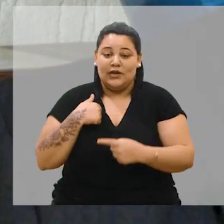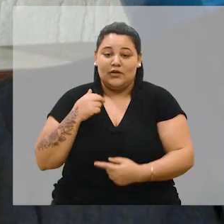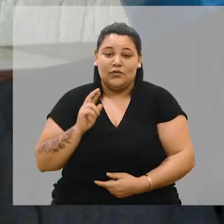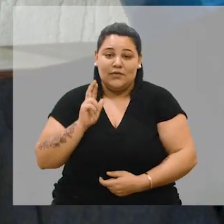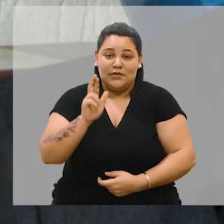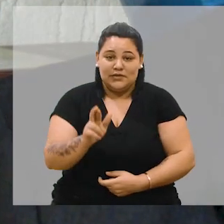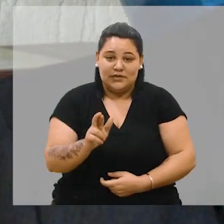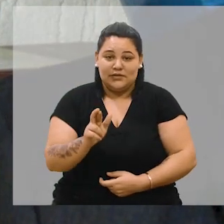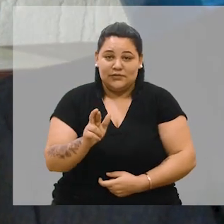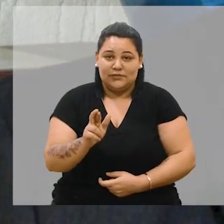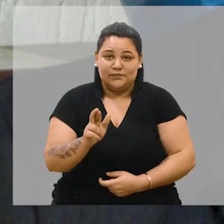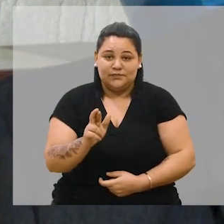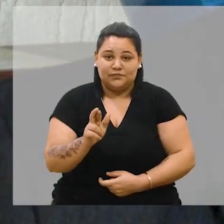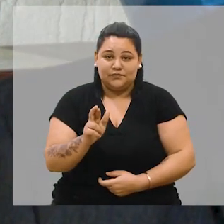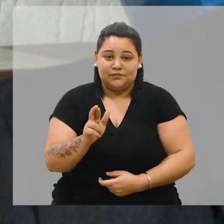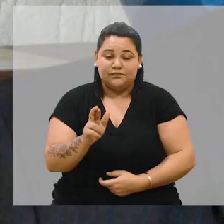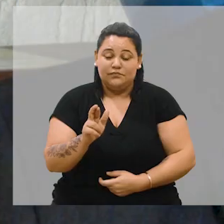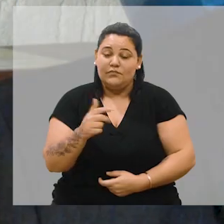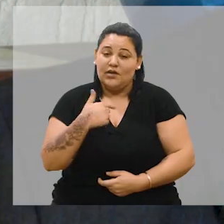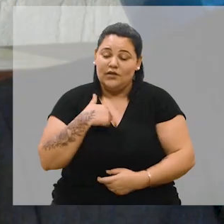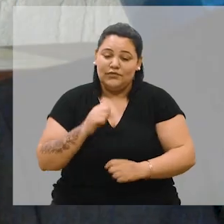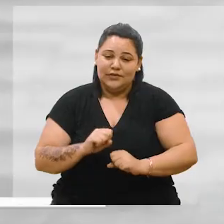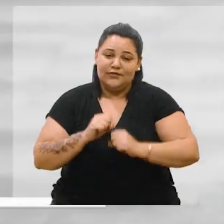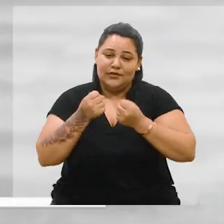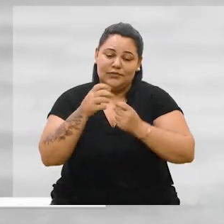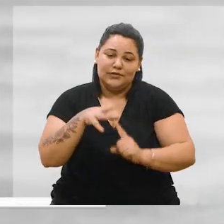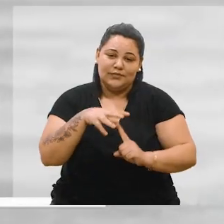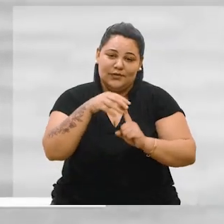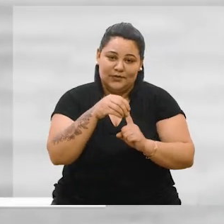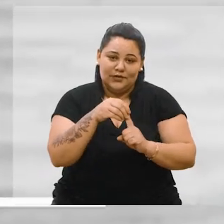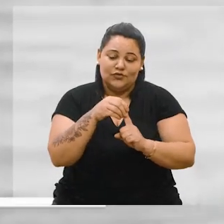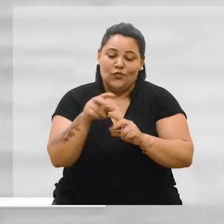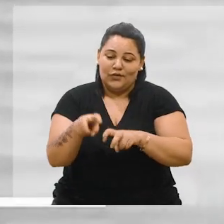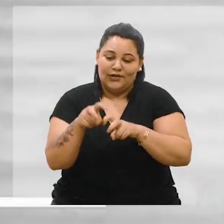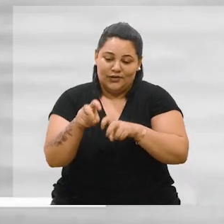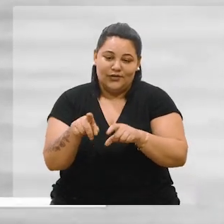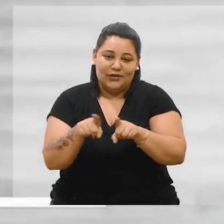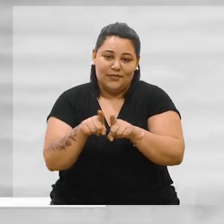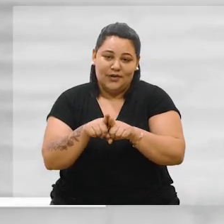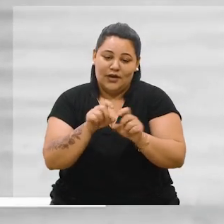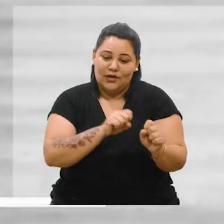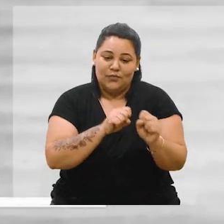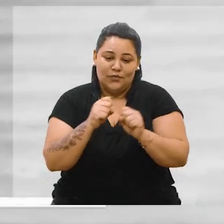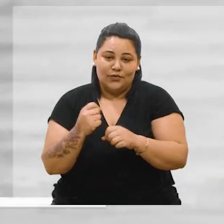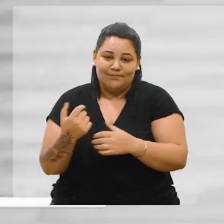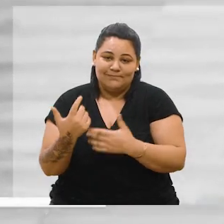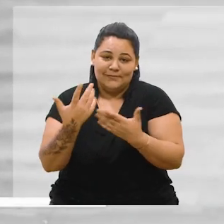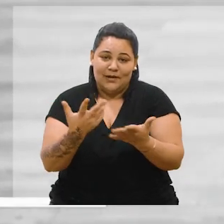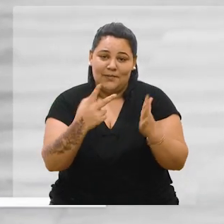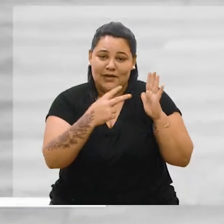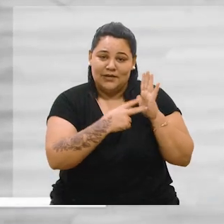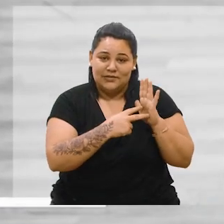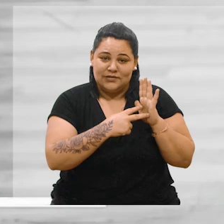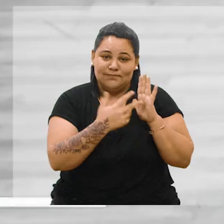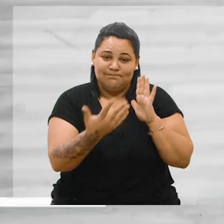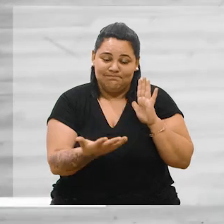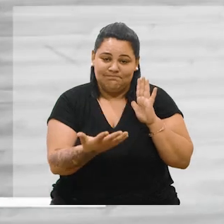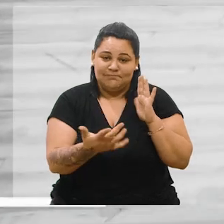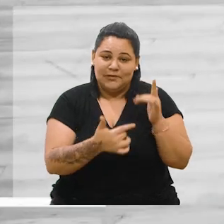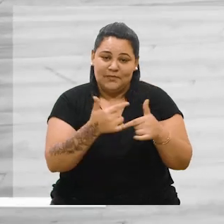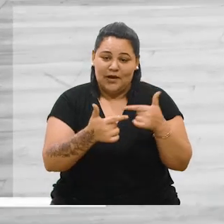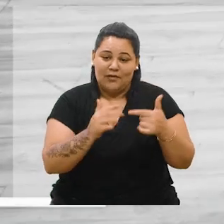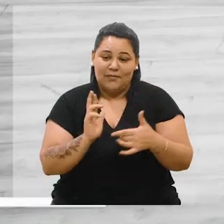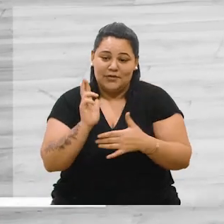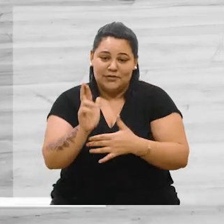representante da minha bandeira número um do interior, para poder também ali dar a minha contribuição enquanto representante do interior.